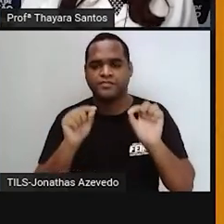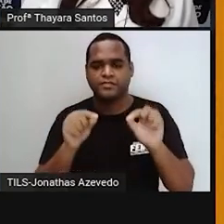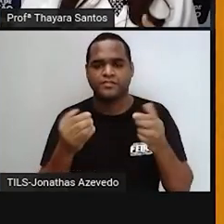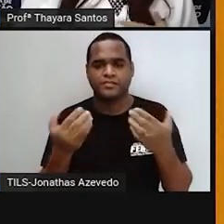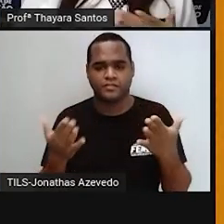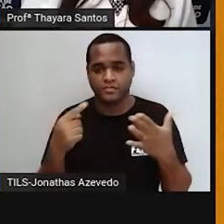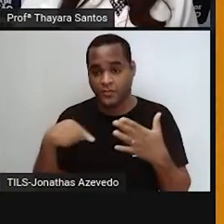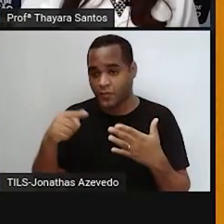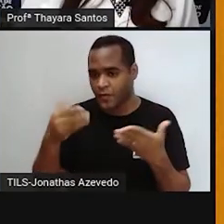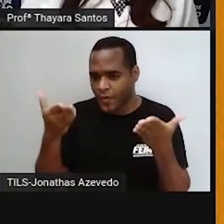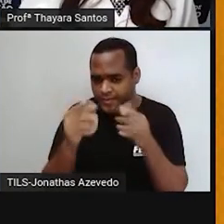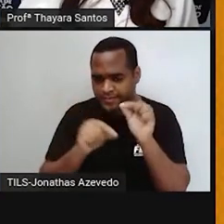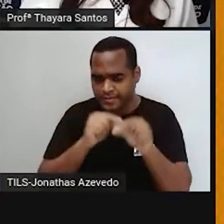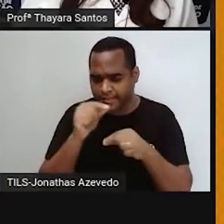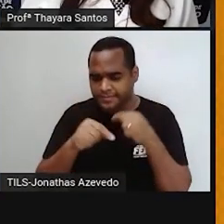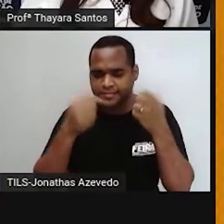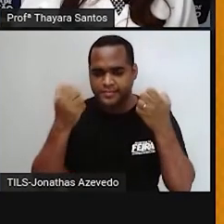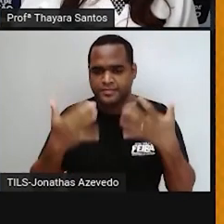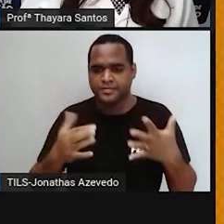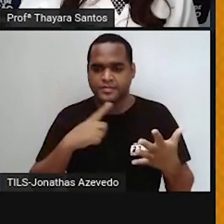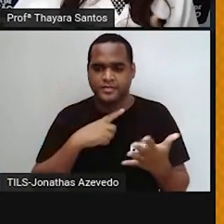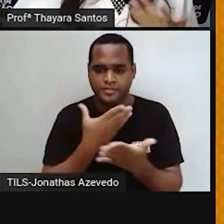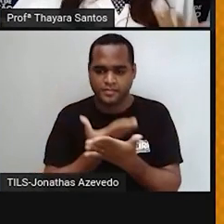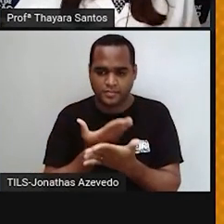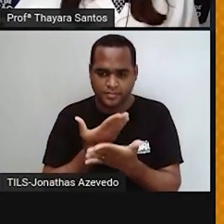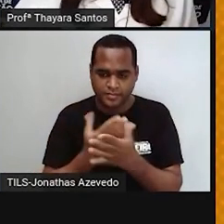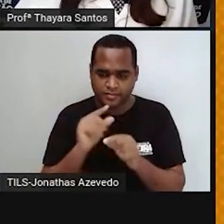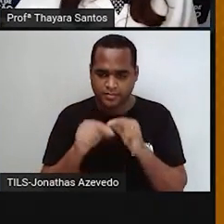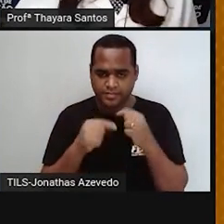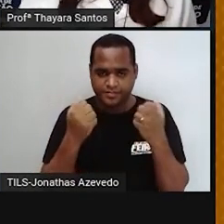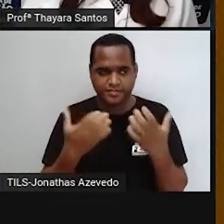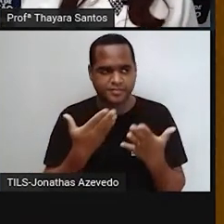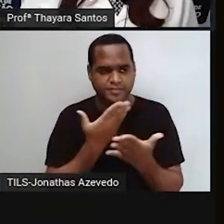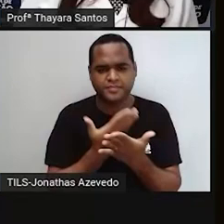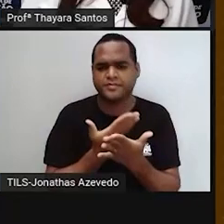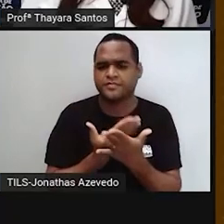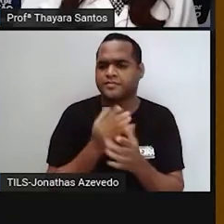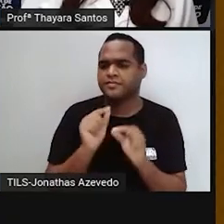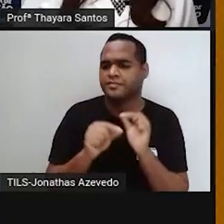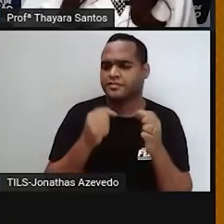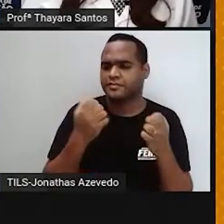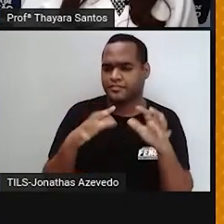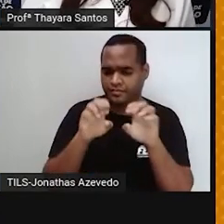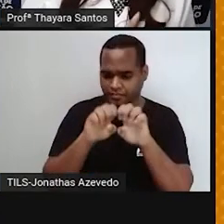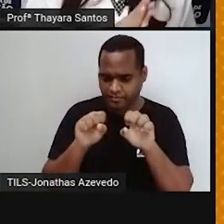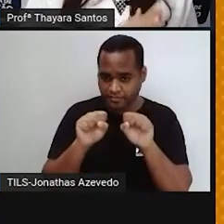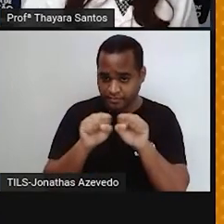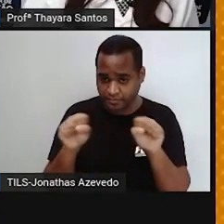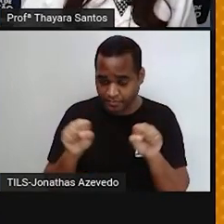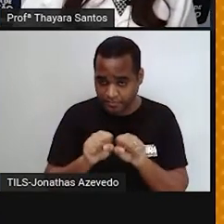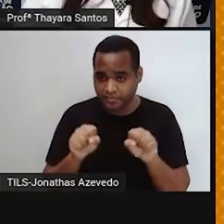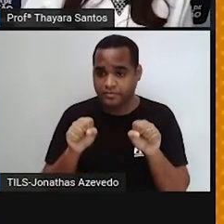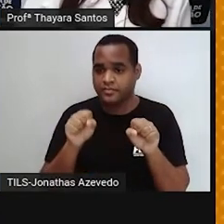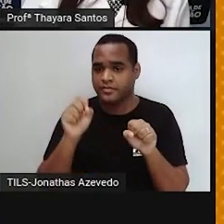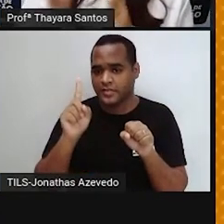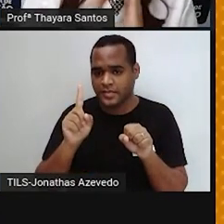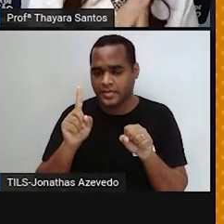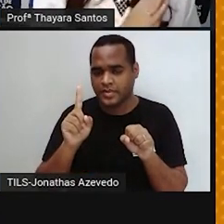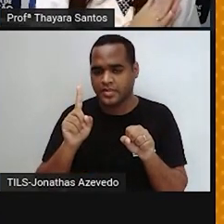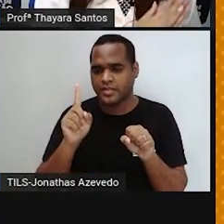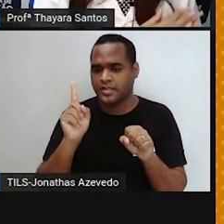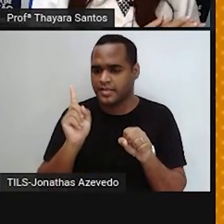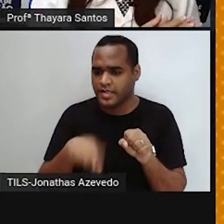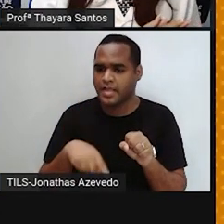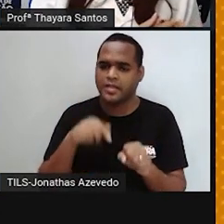E na aula de hoje, a gente vai estudar sobre o sistema reprodutor feminino. Então, na aula